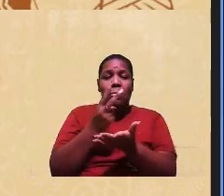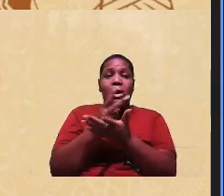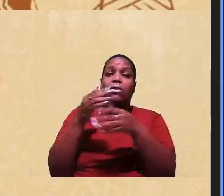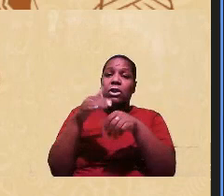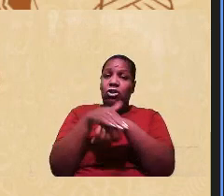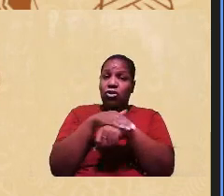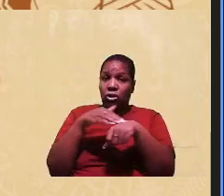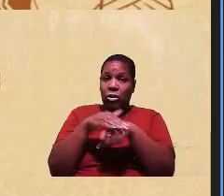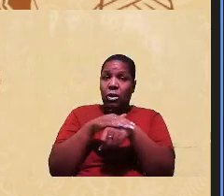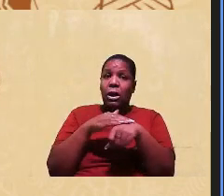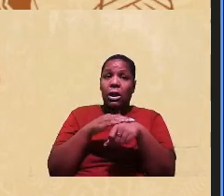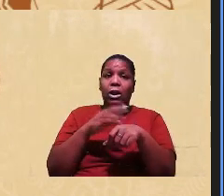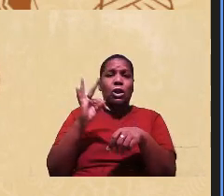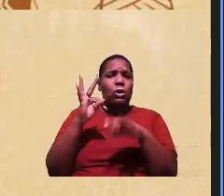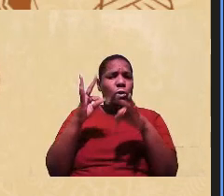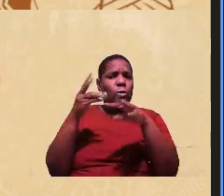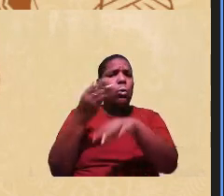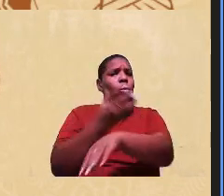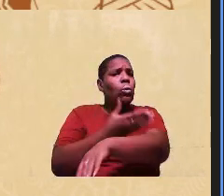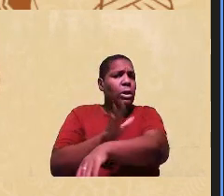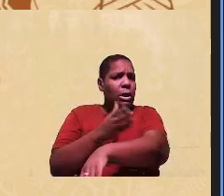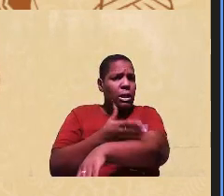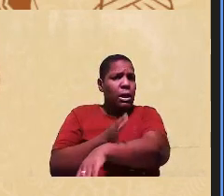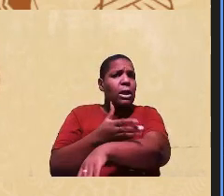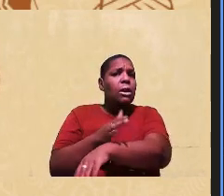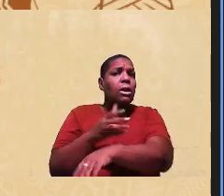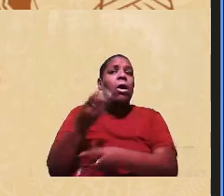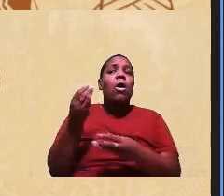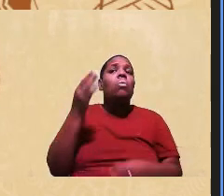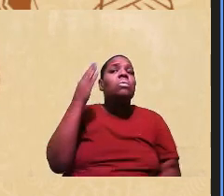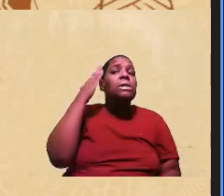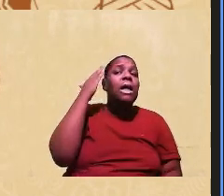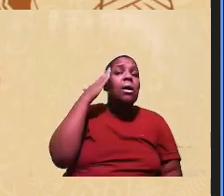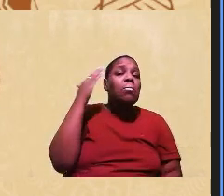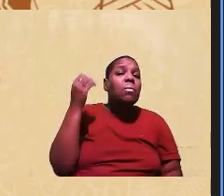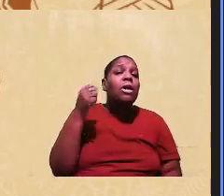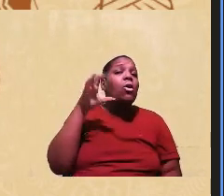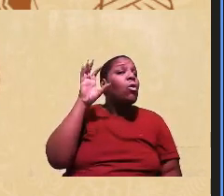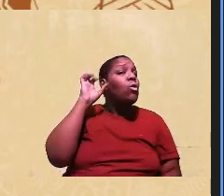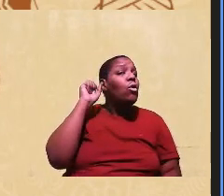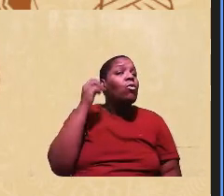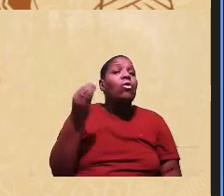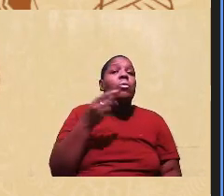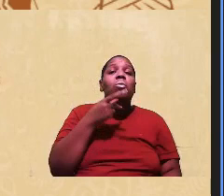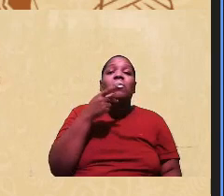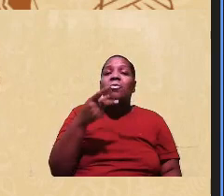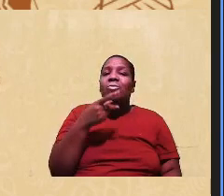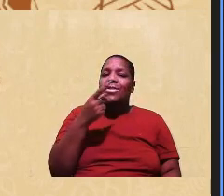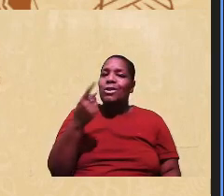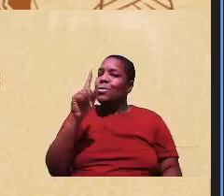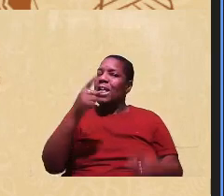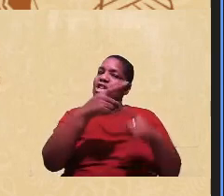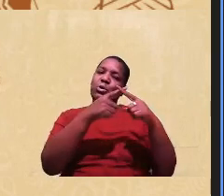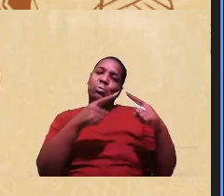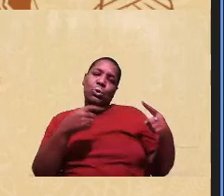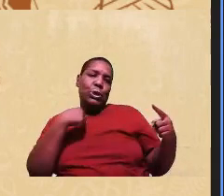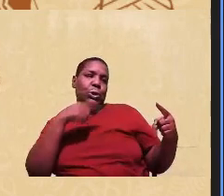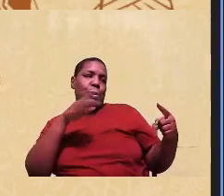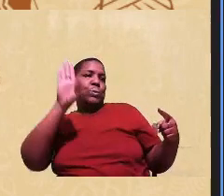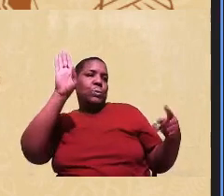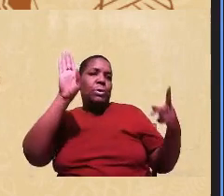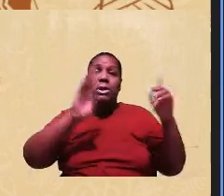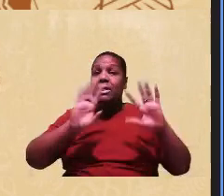E aí, tem todo um exercício no treinamento, como saber ouvir, como saber falar, porque não é disputa, é promoção de